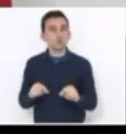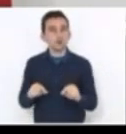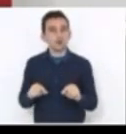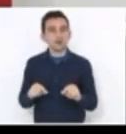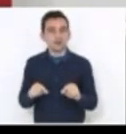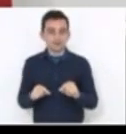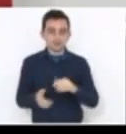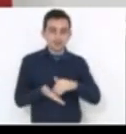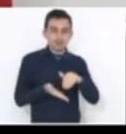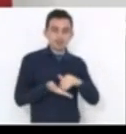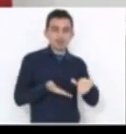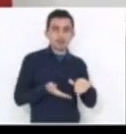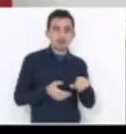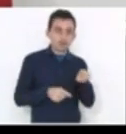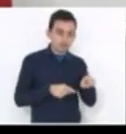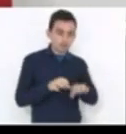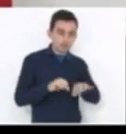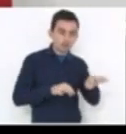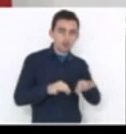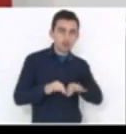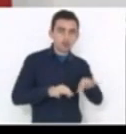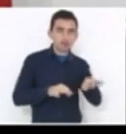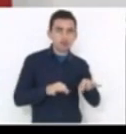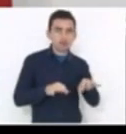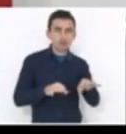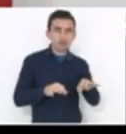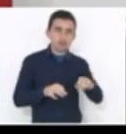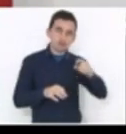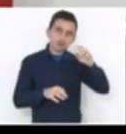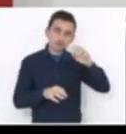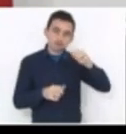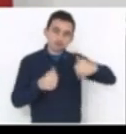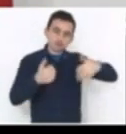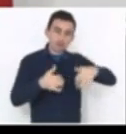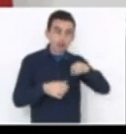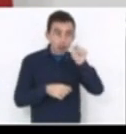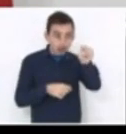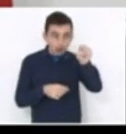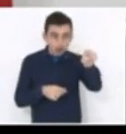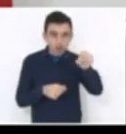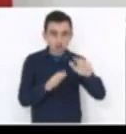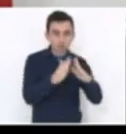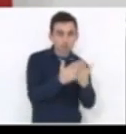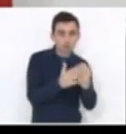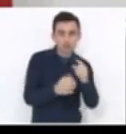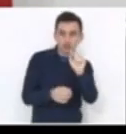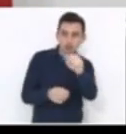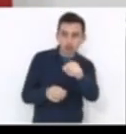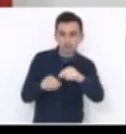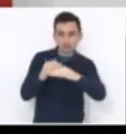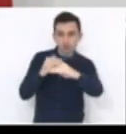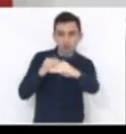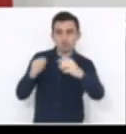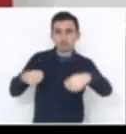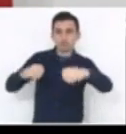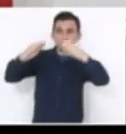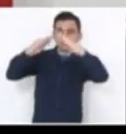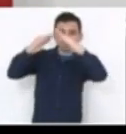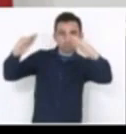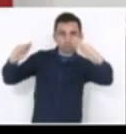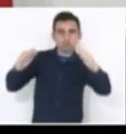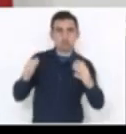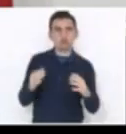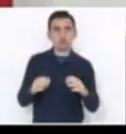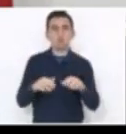educação, somente ele, dizer qual a escola que tem que ser reformada, qual a quadra que tem que ser coberta, qual o